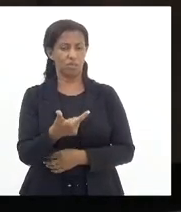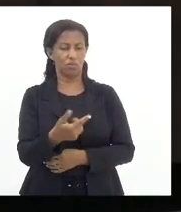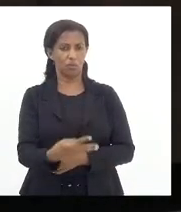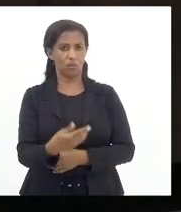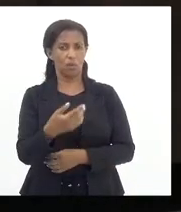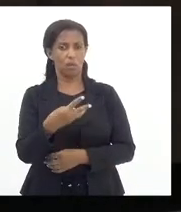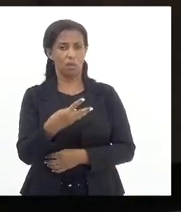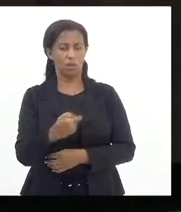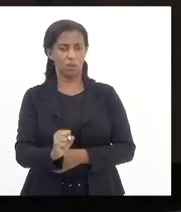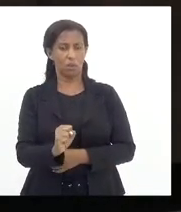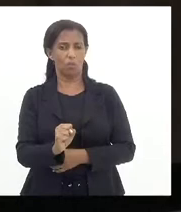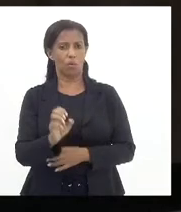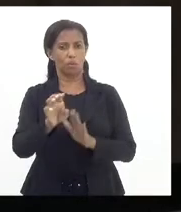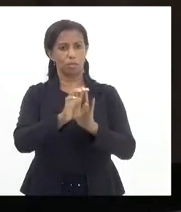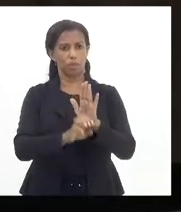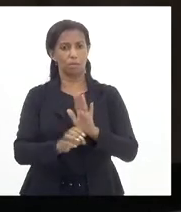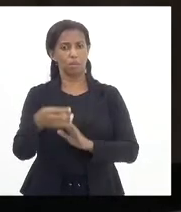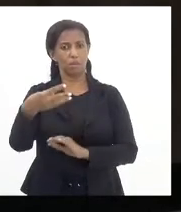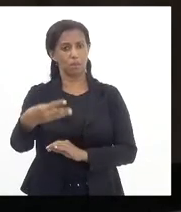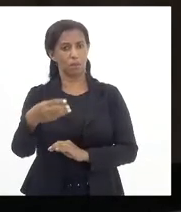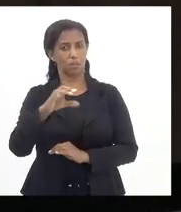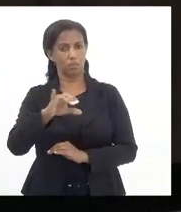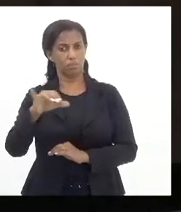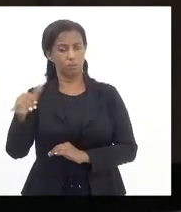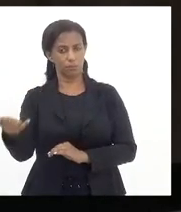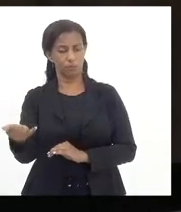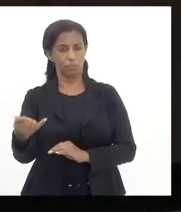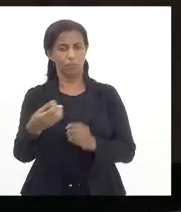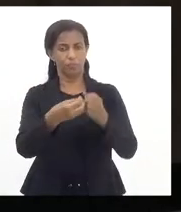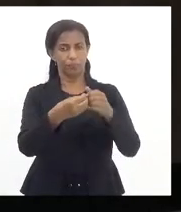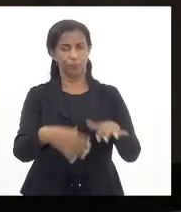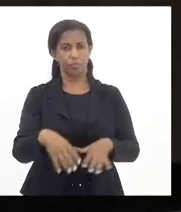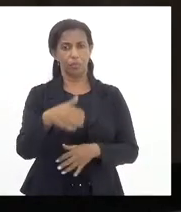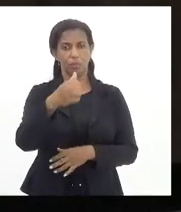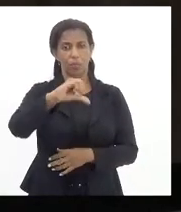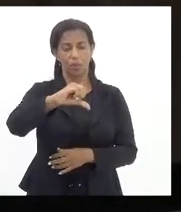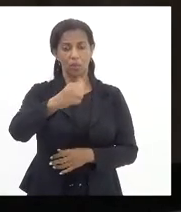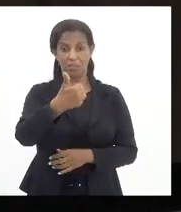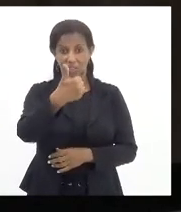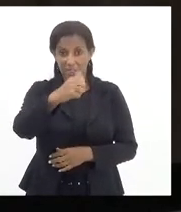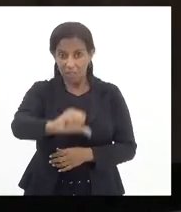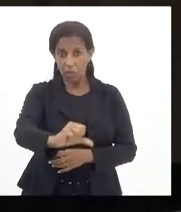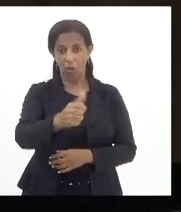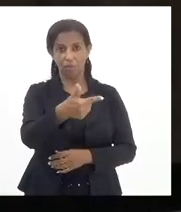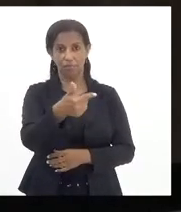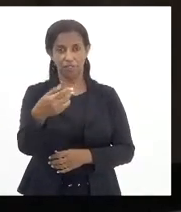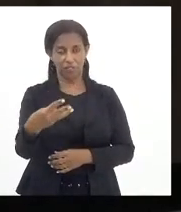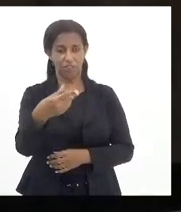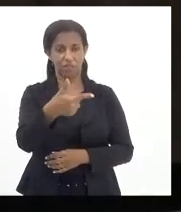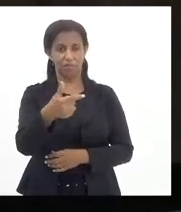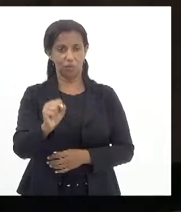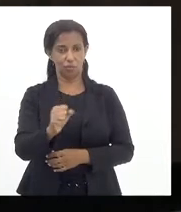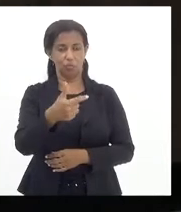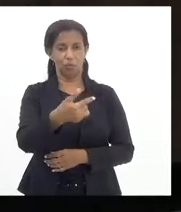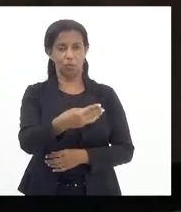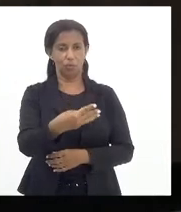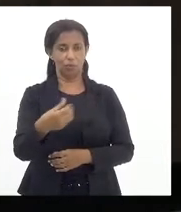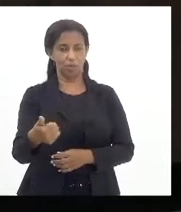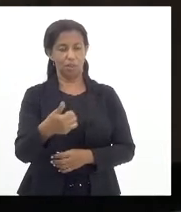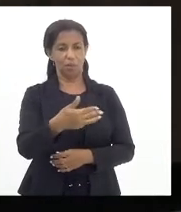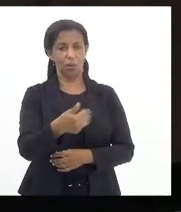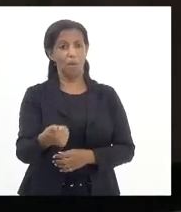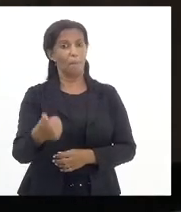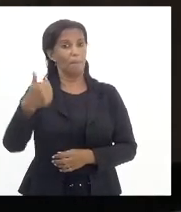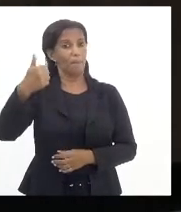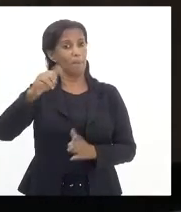25 e 38, pela emenda 3 da CCJ, prejudicabilidade das emendas 19, 23, 28, 30 e 31, pela emenda